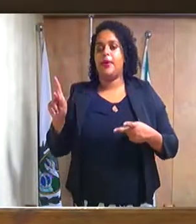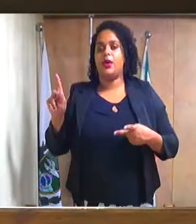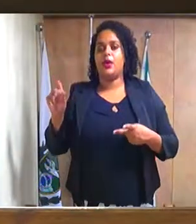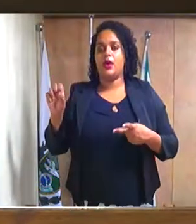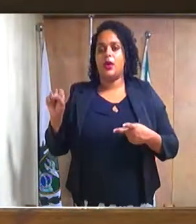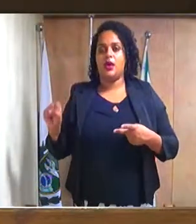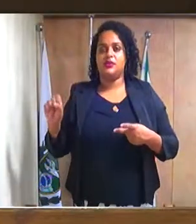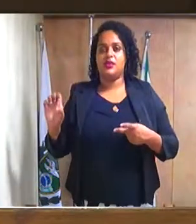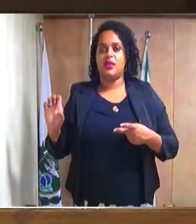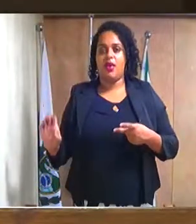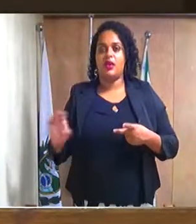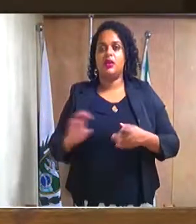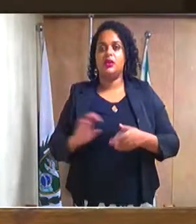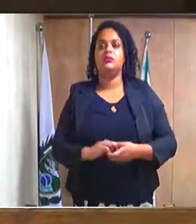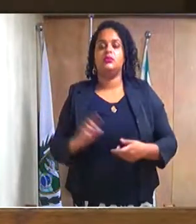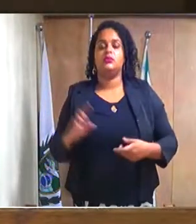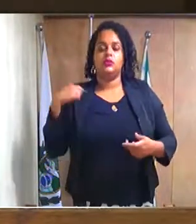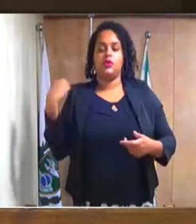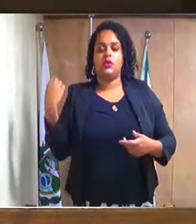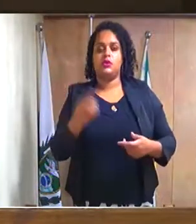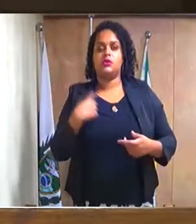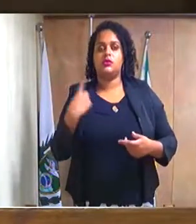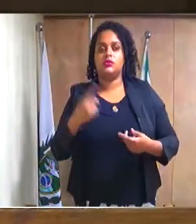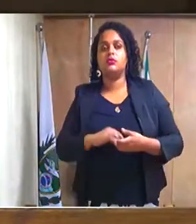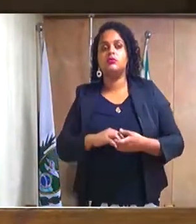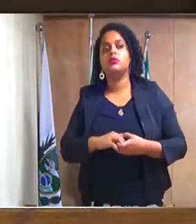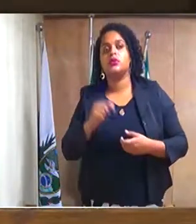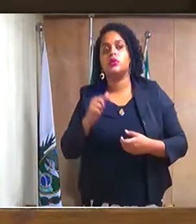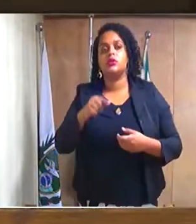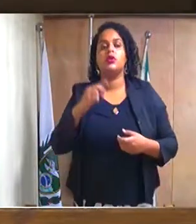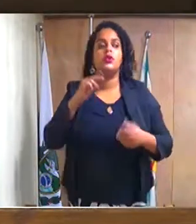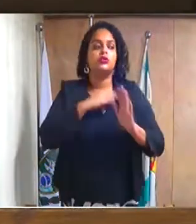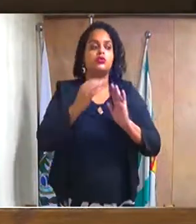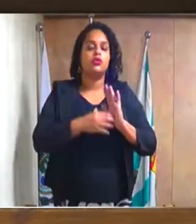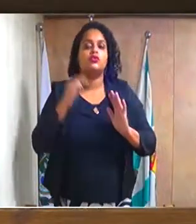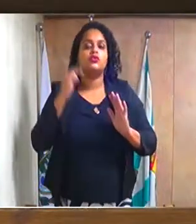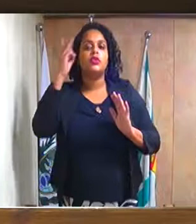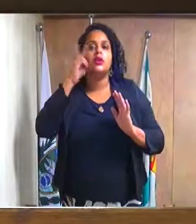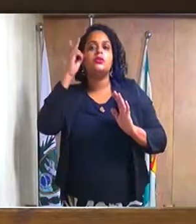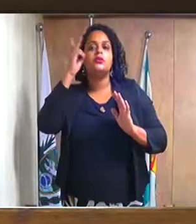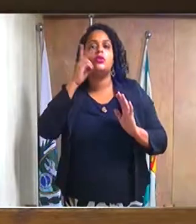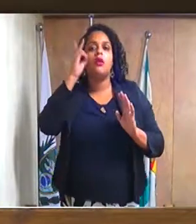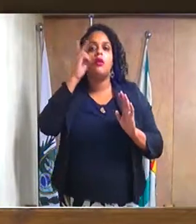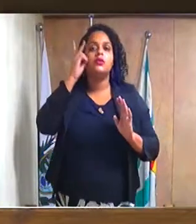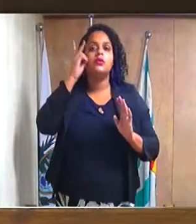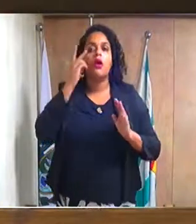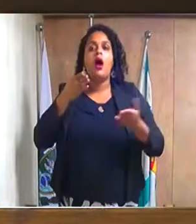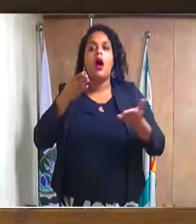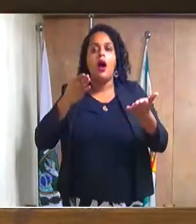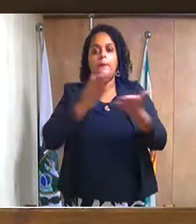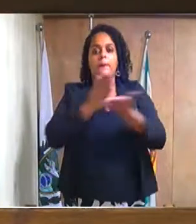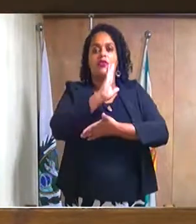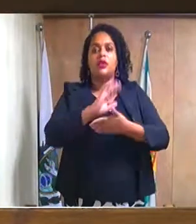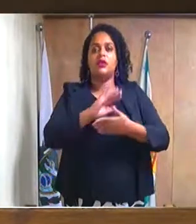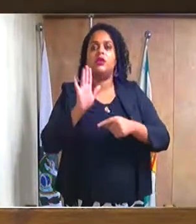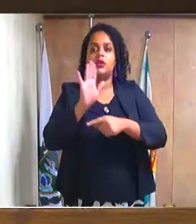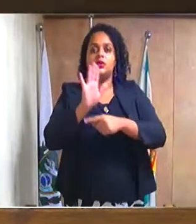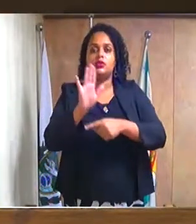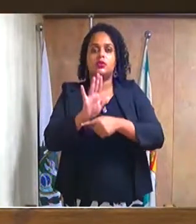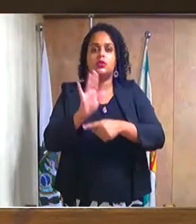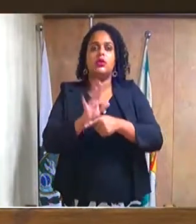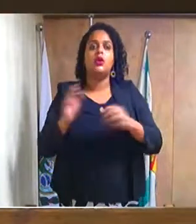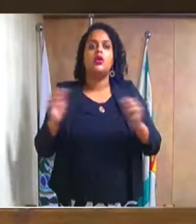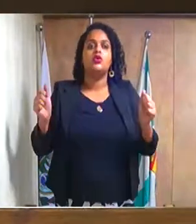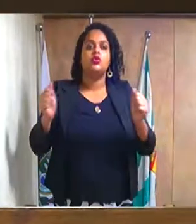Uma indicação nossa, dessa casa, dos vereadores, assim aprovaram, me ajudando junto ao